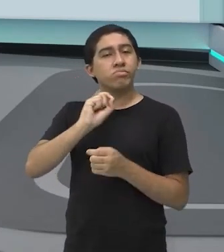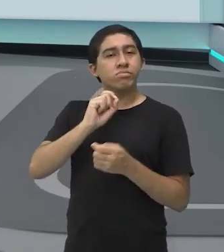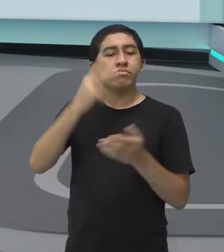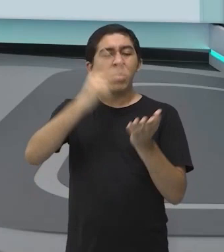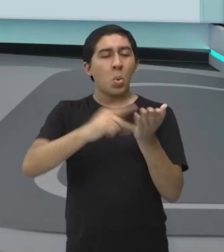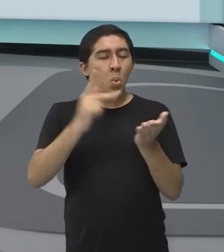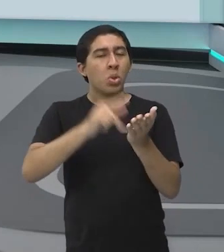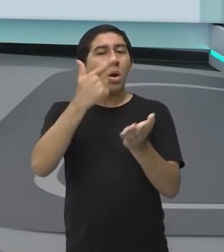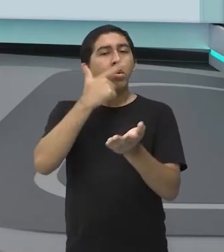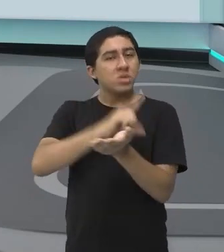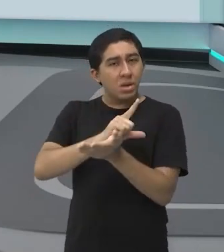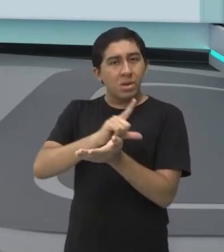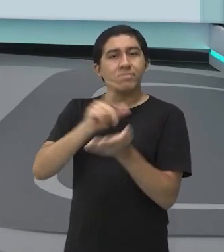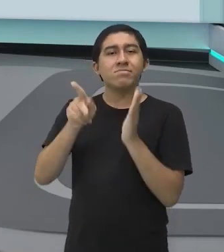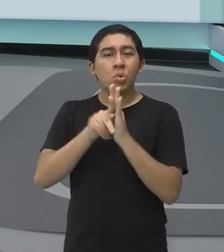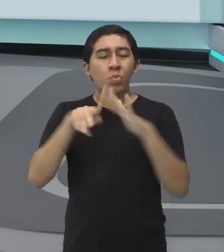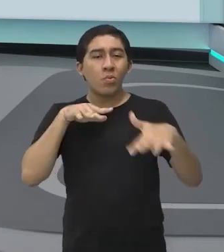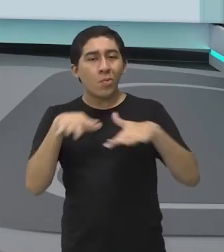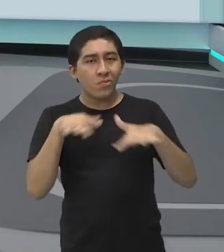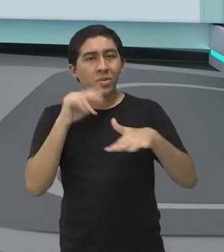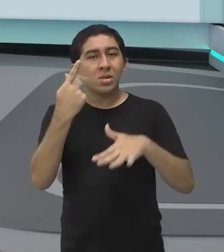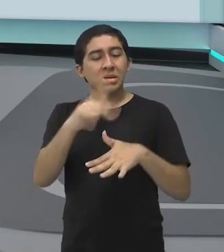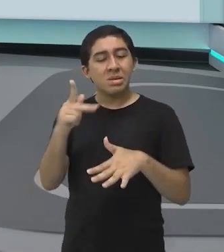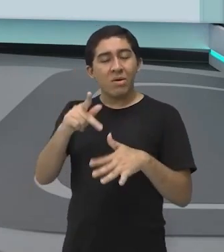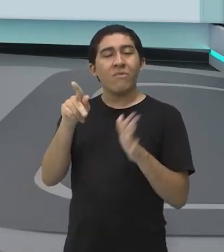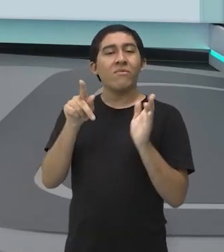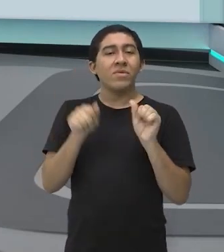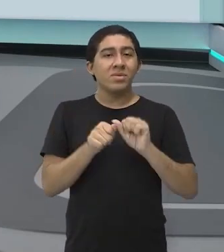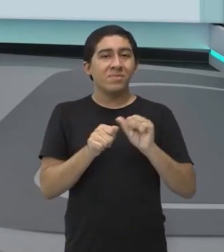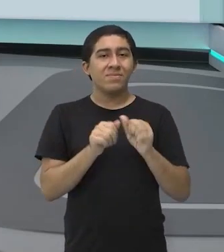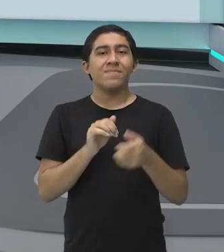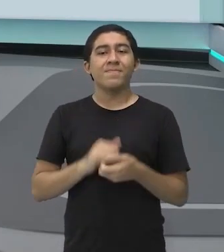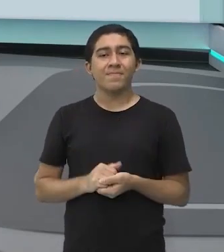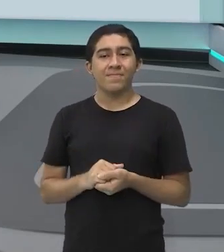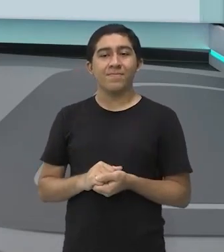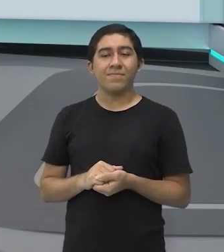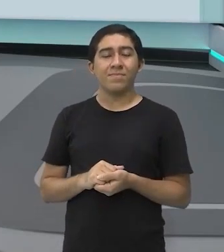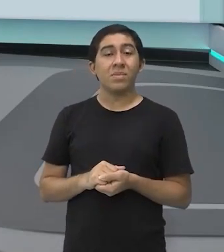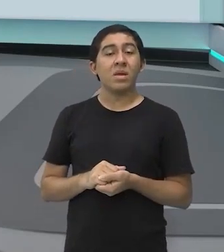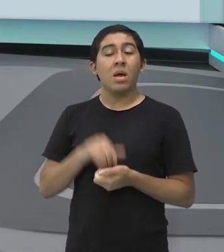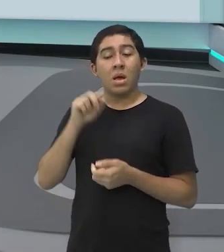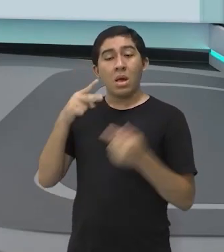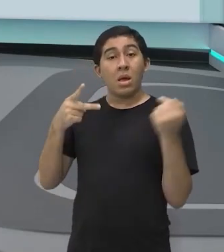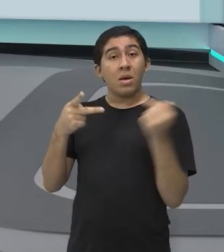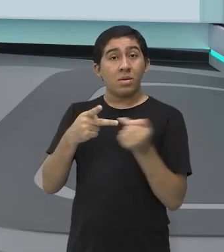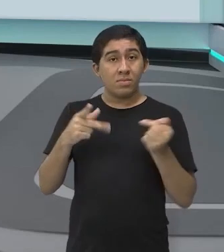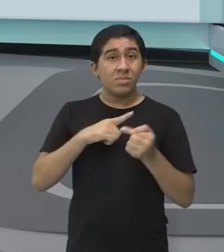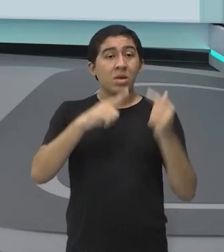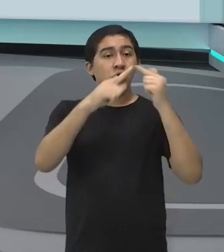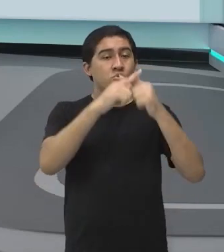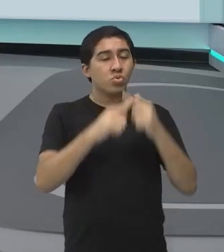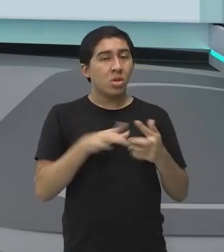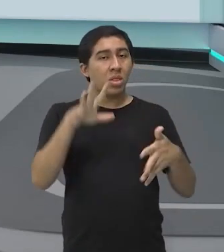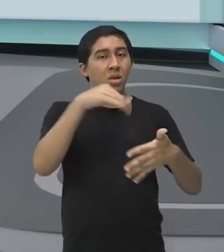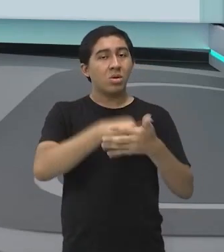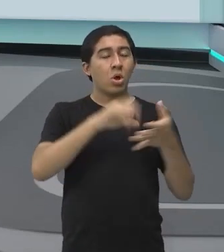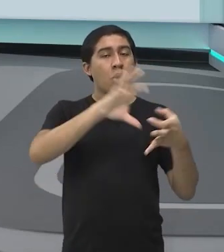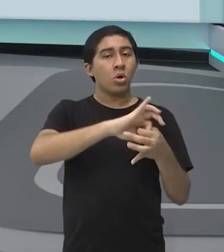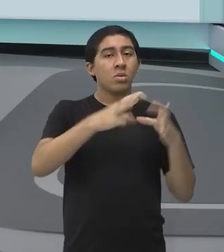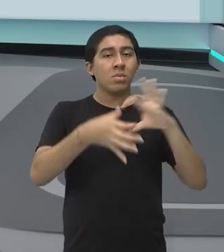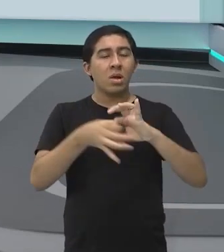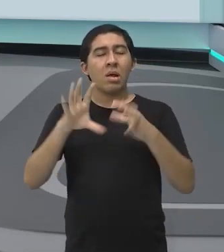feitas com as bicicletas. O BMX, ele é disputado nos Jogos Olímpicos